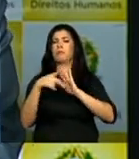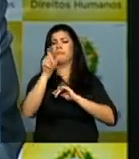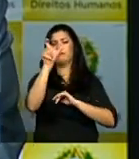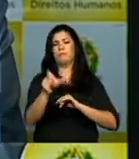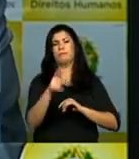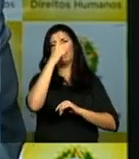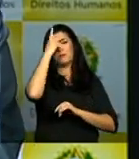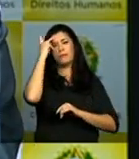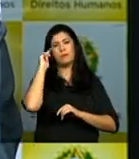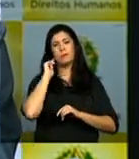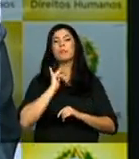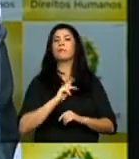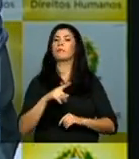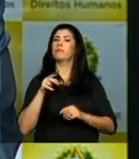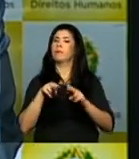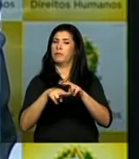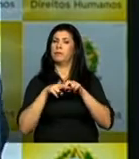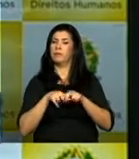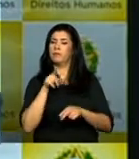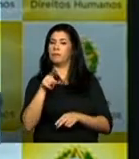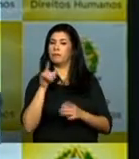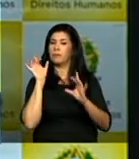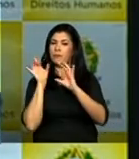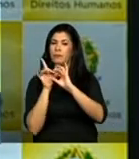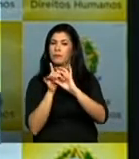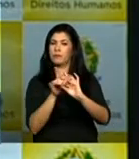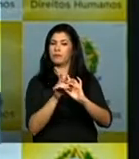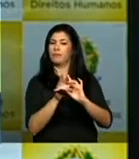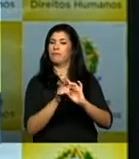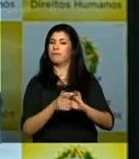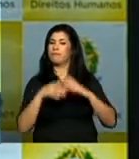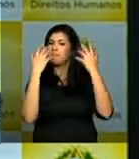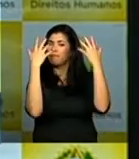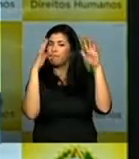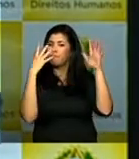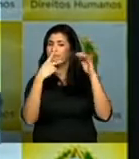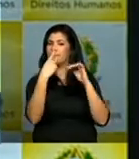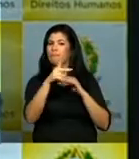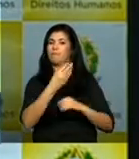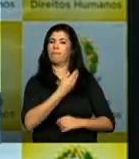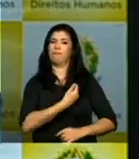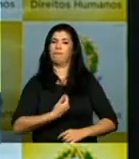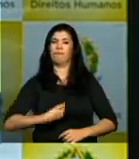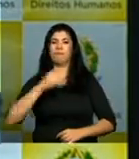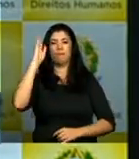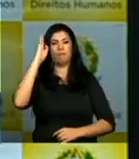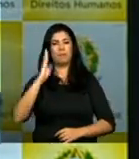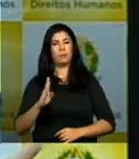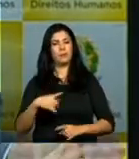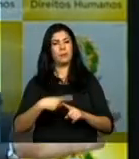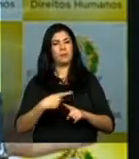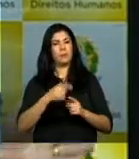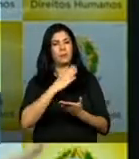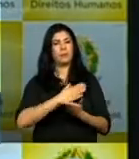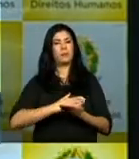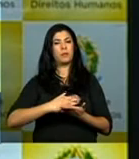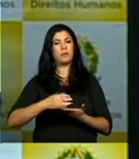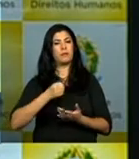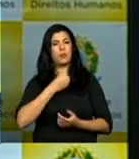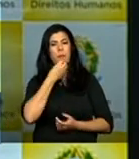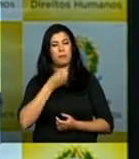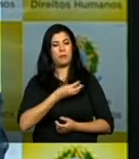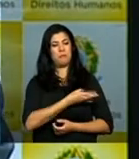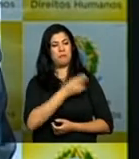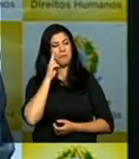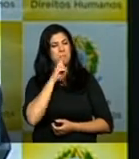Nesse sentido, é que eu felicito ao governo brasileiro desta iniciativa. É realmente extraordinário ter aqui cinco